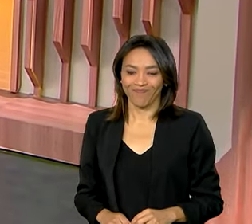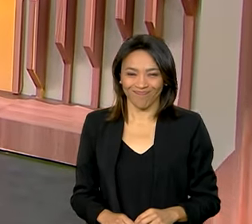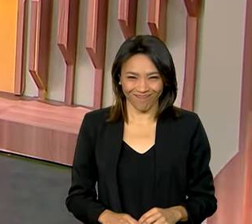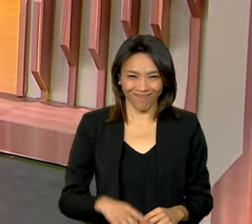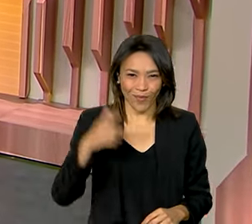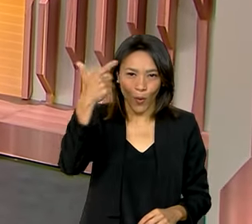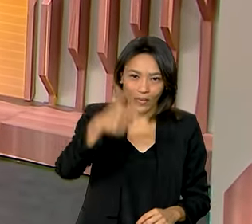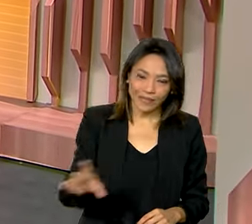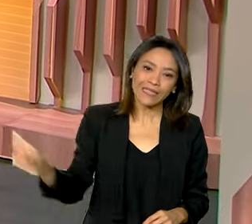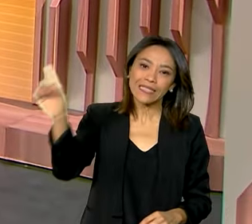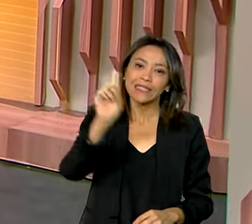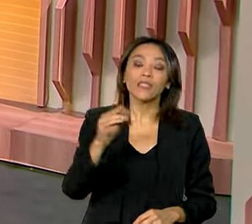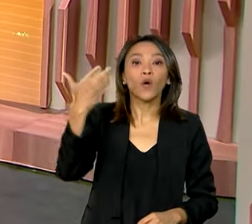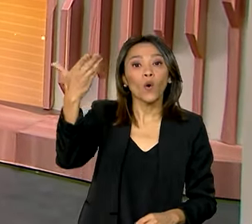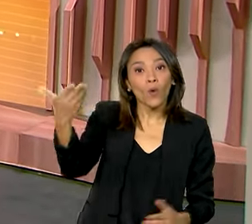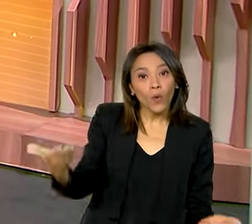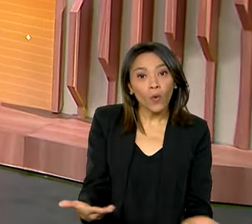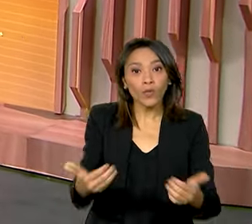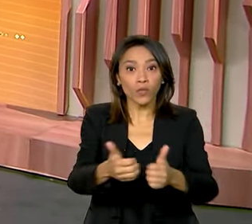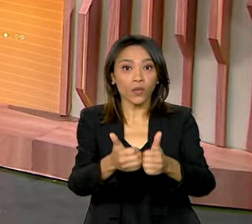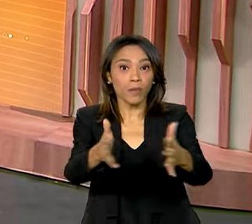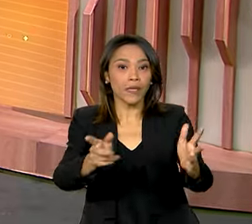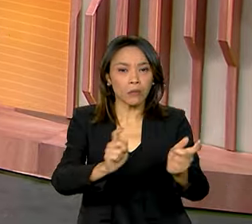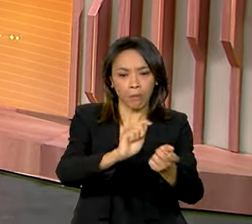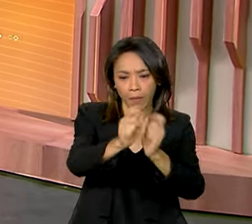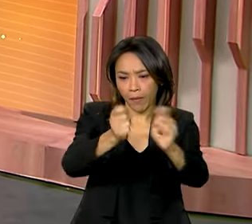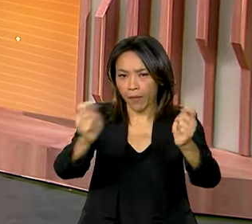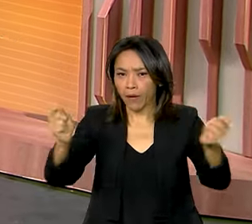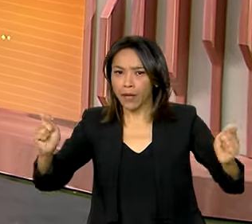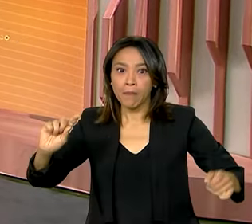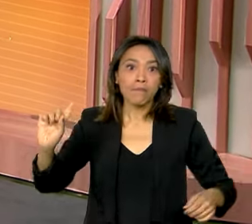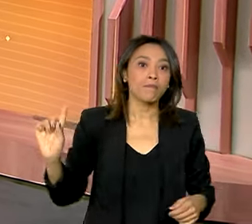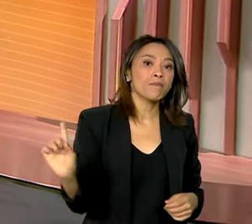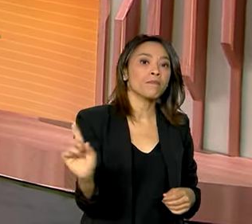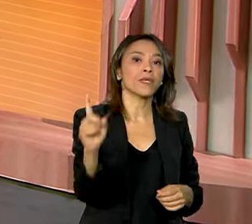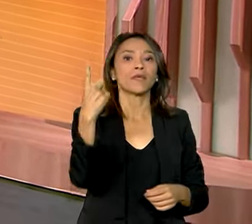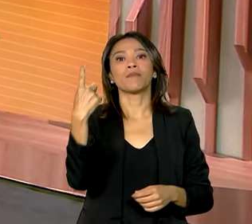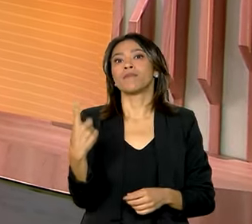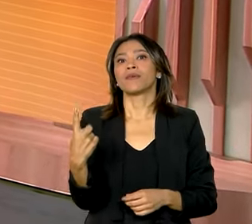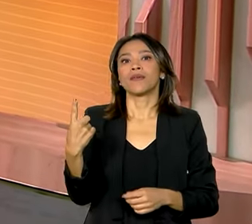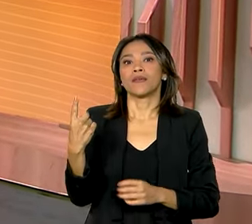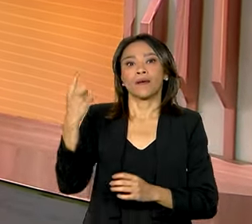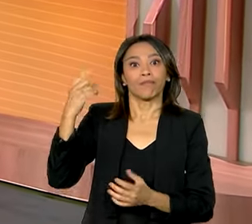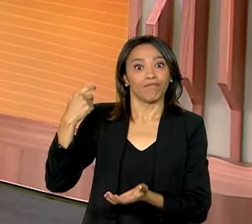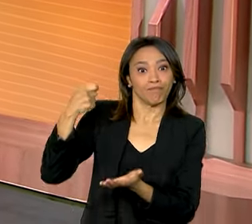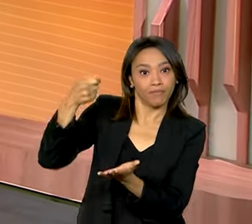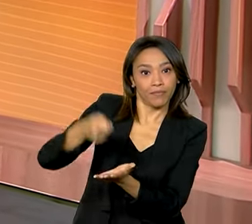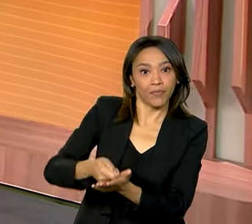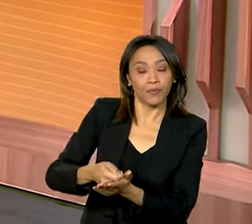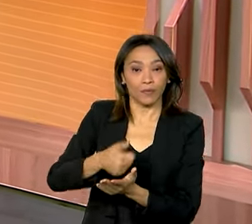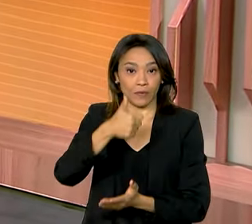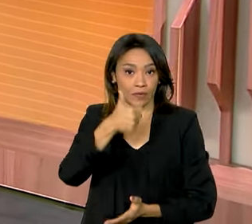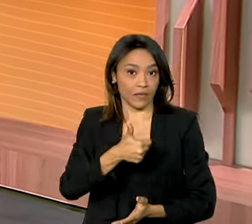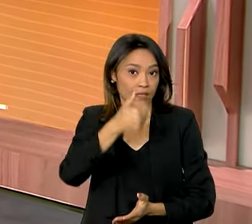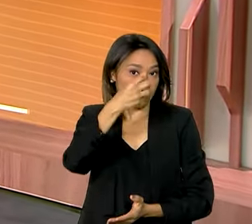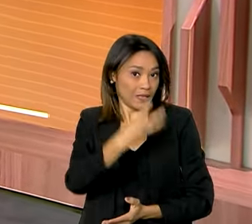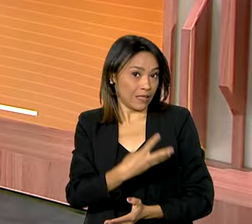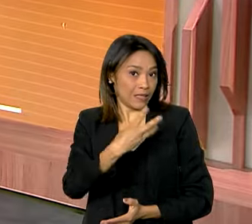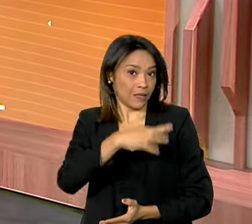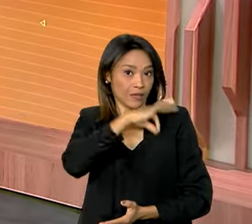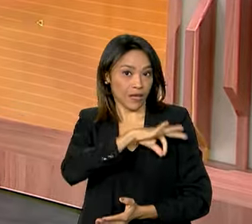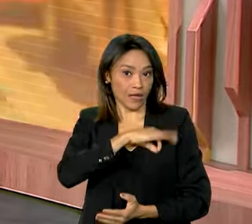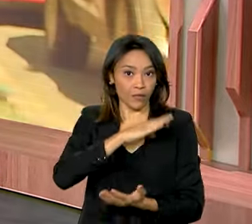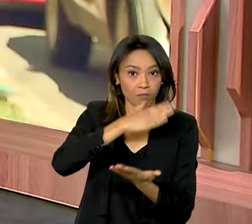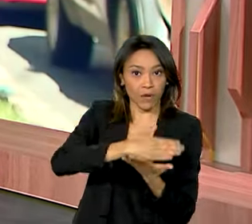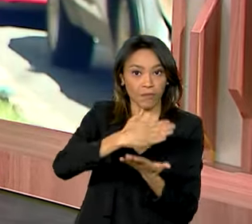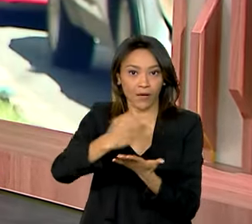Estamos de volta e começa hoje o pagamento da primeira parcela do 13º salário para aposentados e pensionistas do